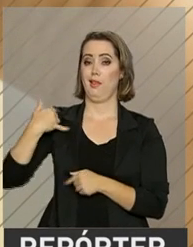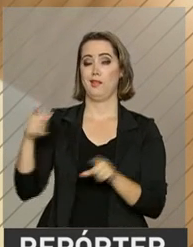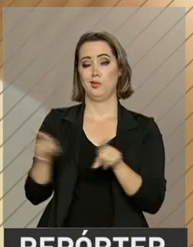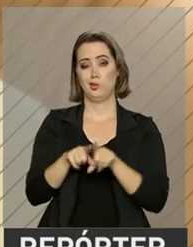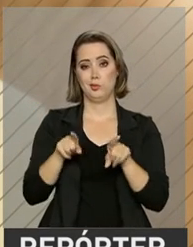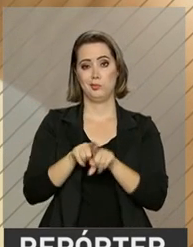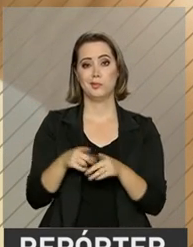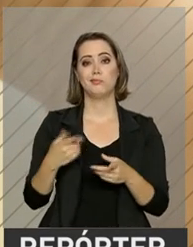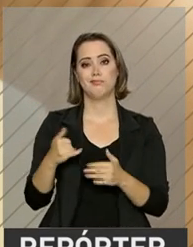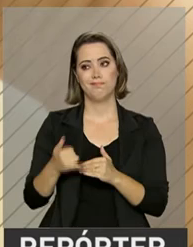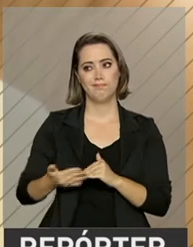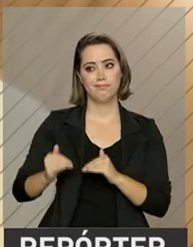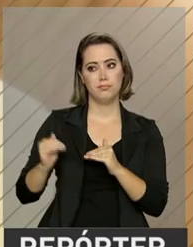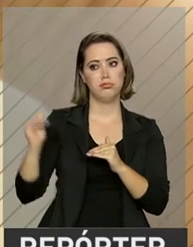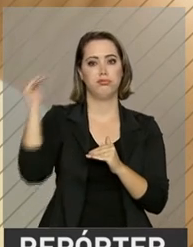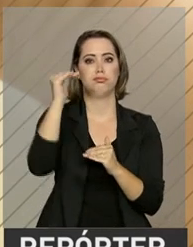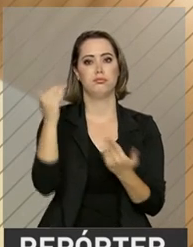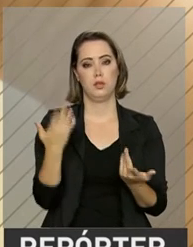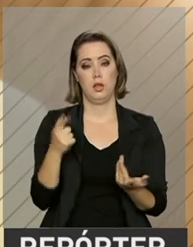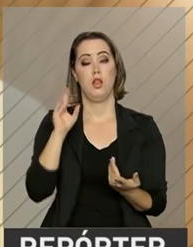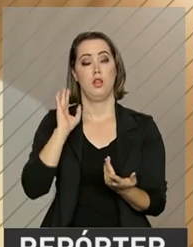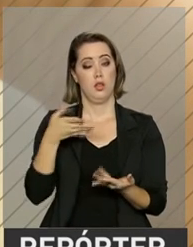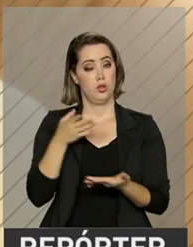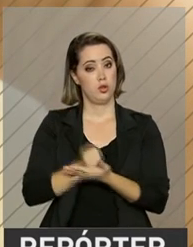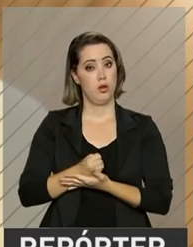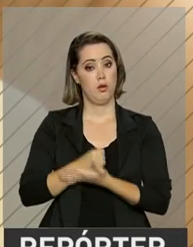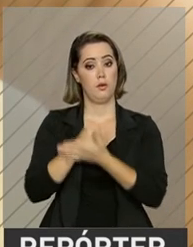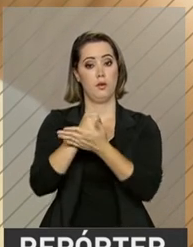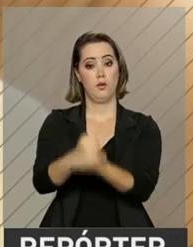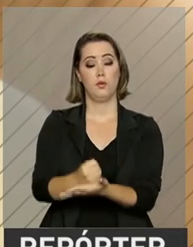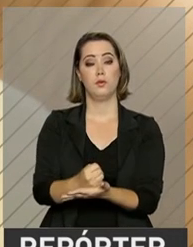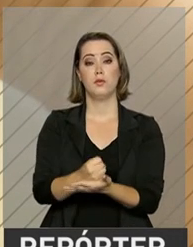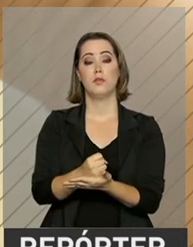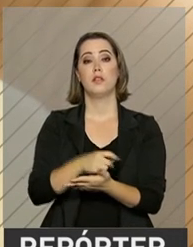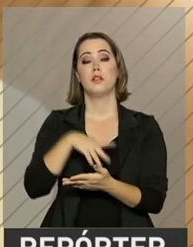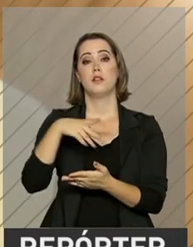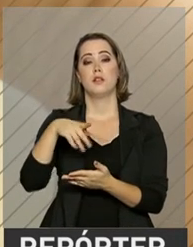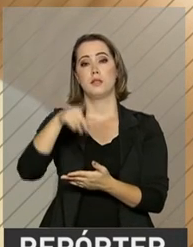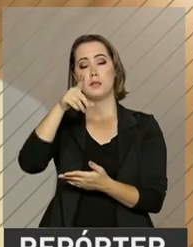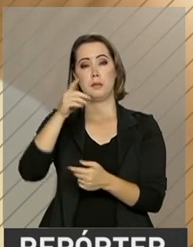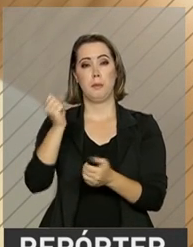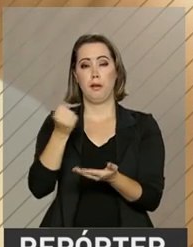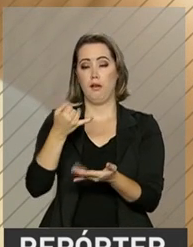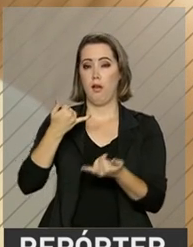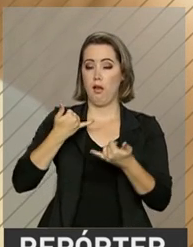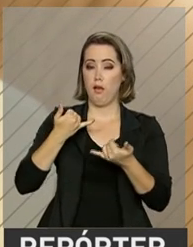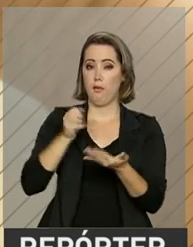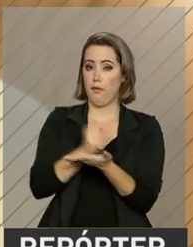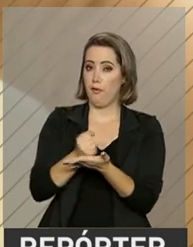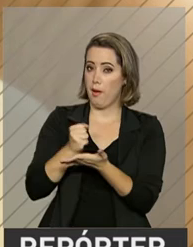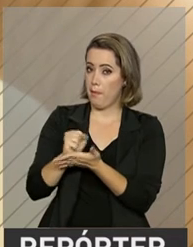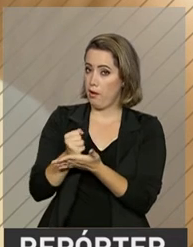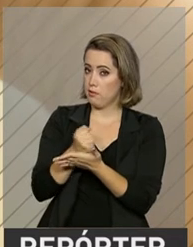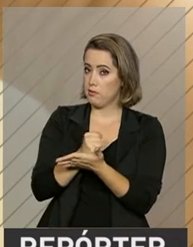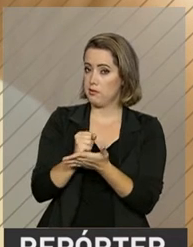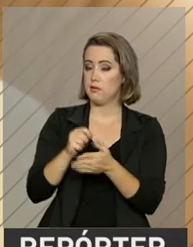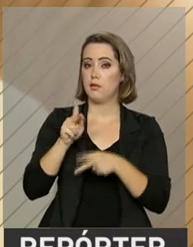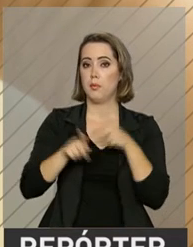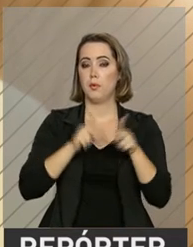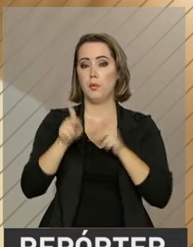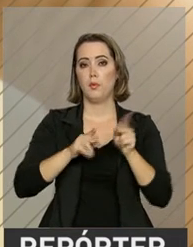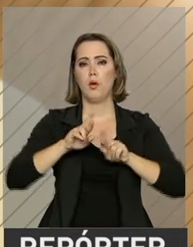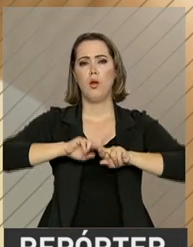O governo federal já oferece, pelo programa Farmácia Popular, outros medicamentos, insulinas, além de